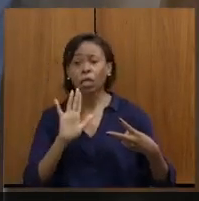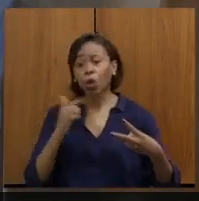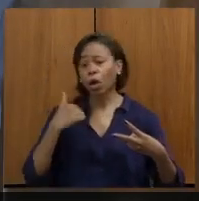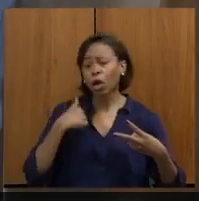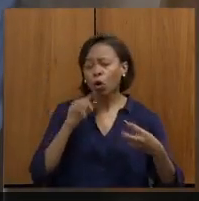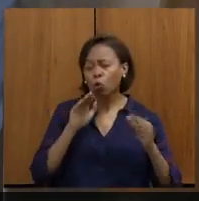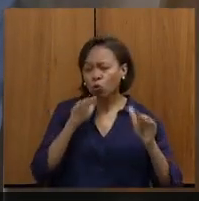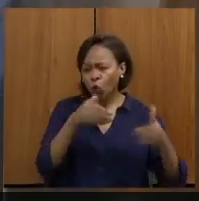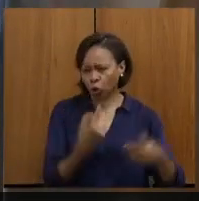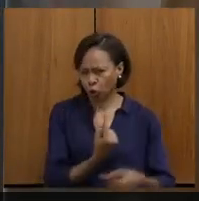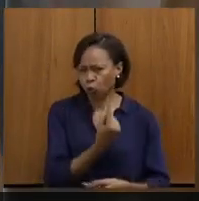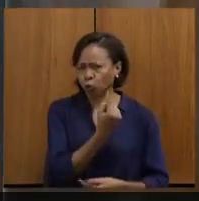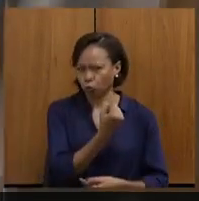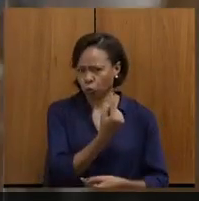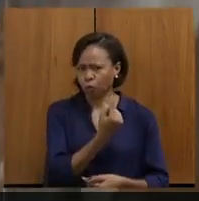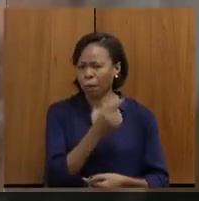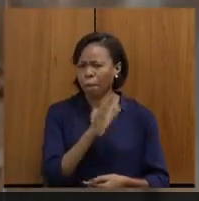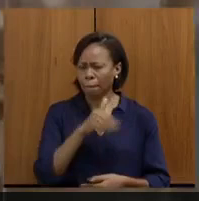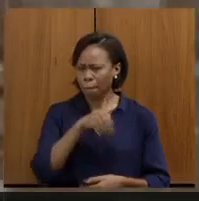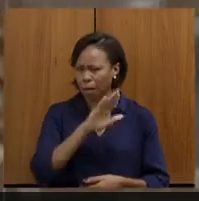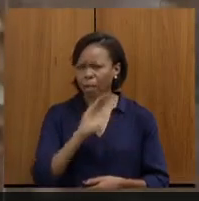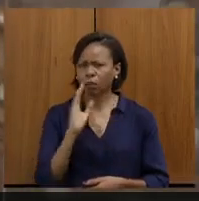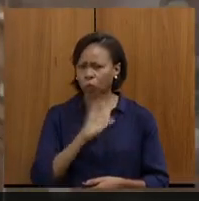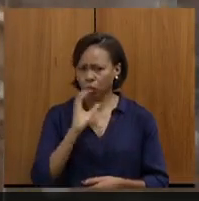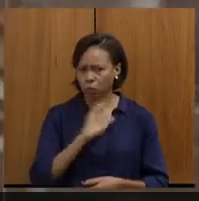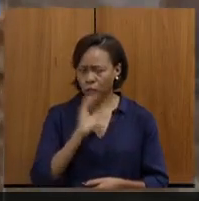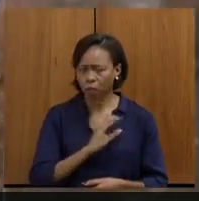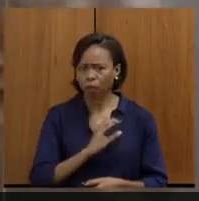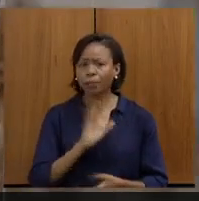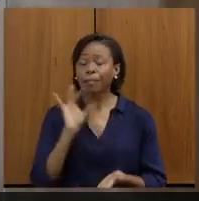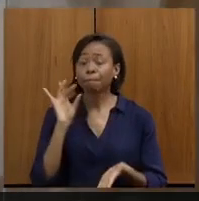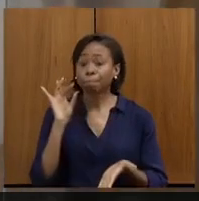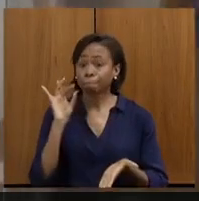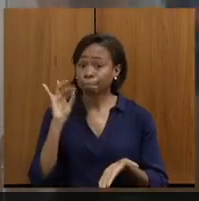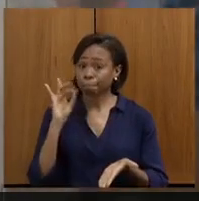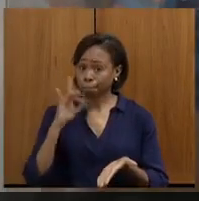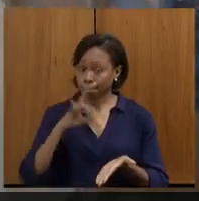emergencial, de fato nós ficamos